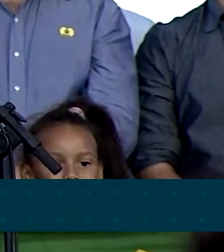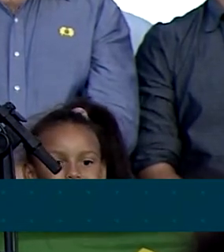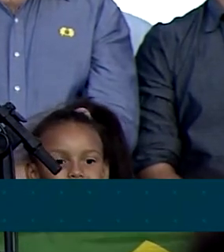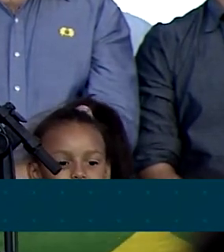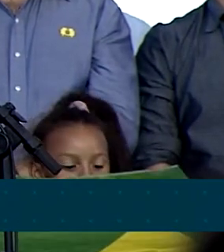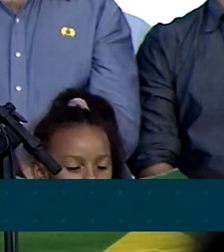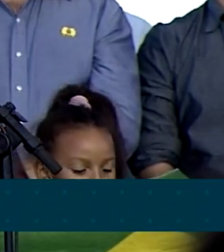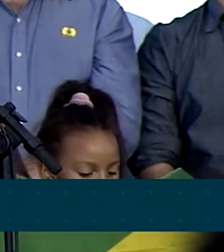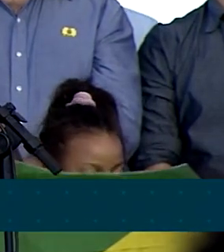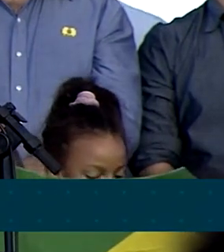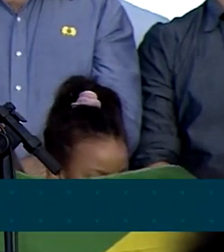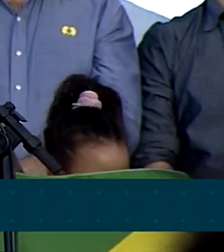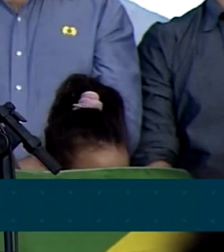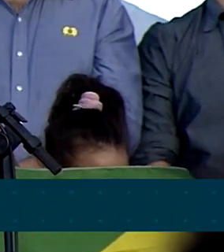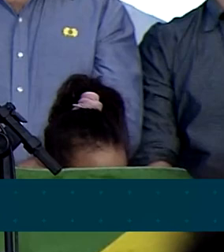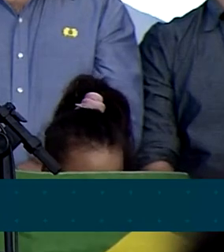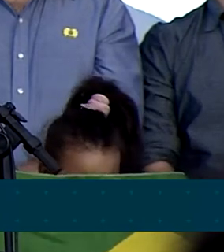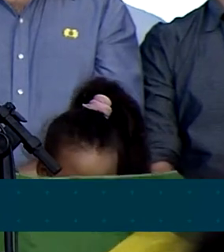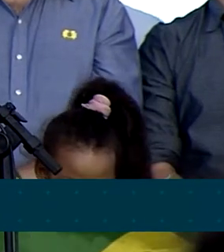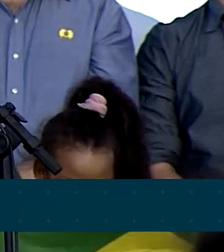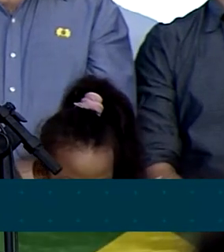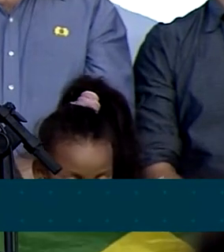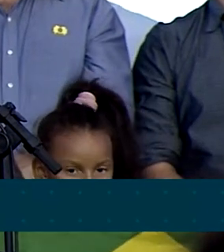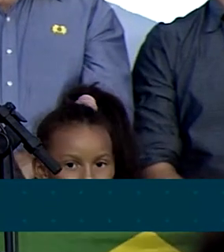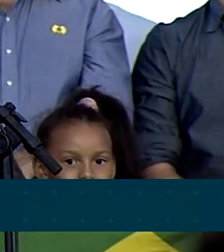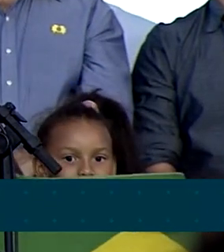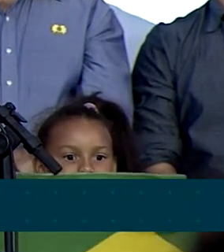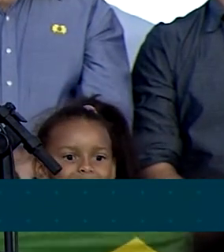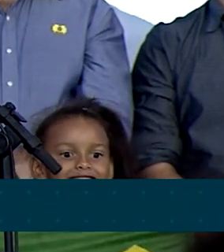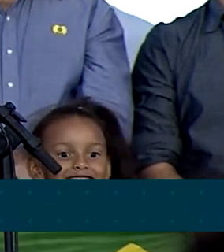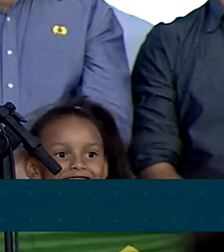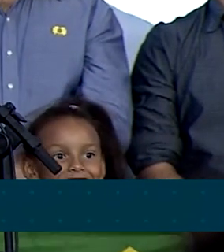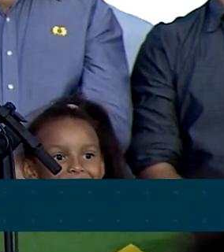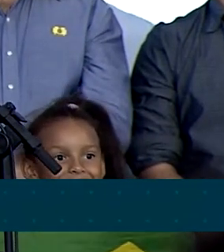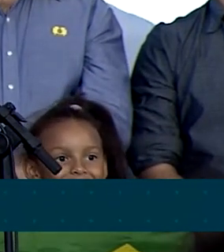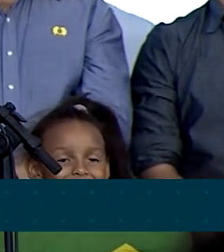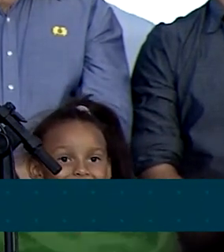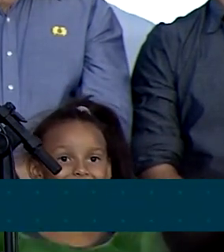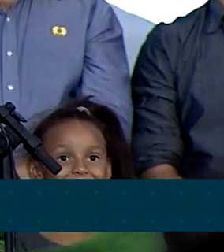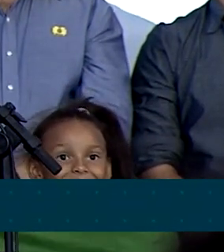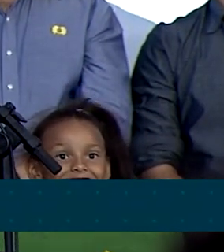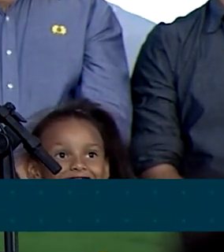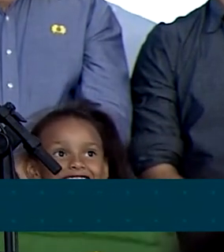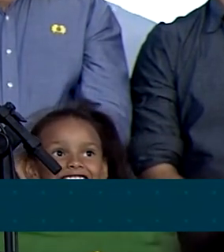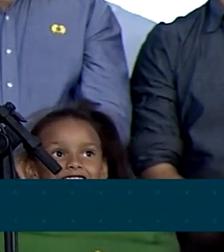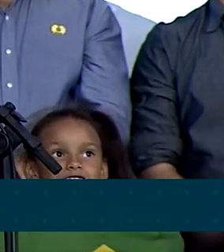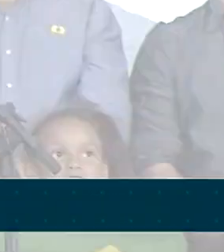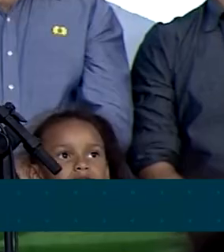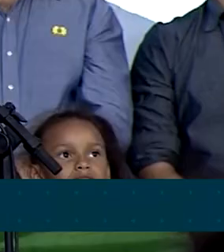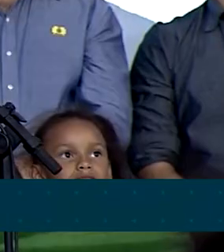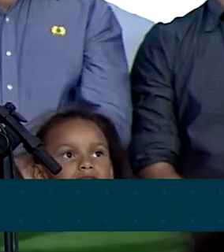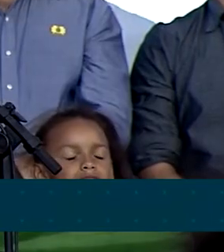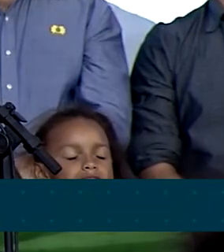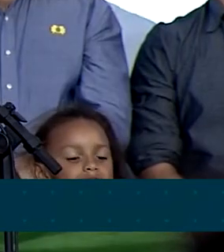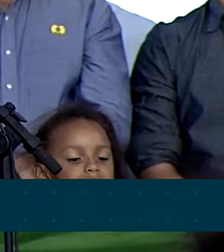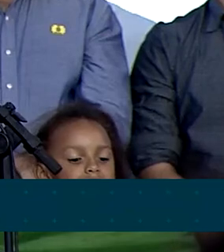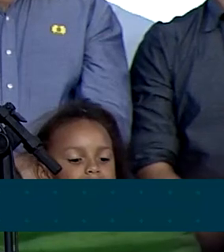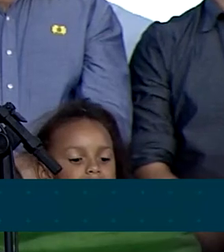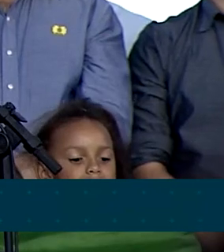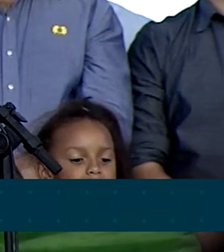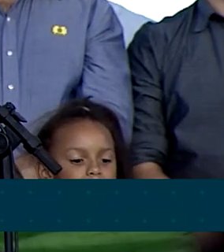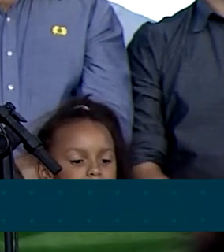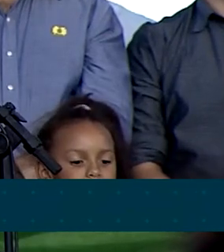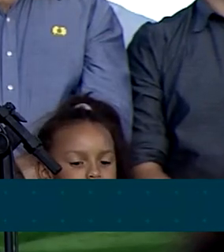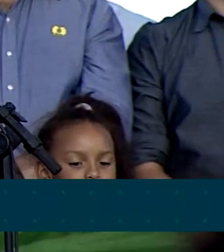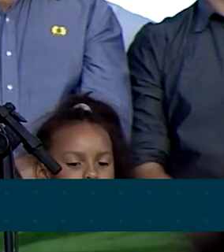só teve a dele quando eu tinha já 30 anos de idade. Realmente, é como uma